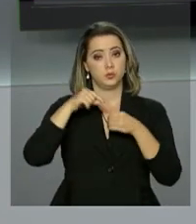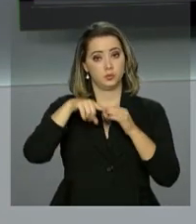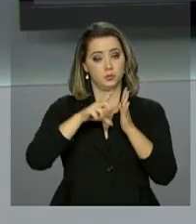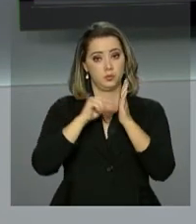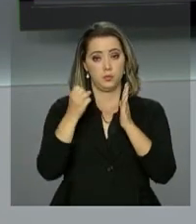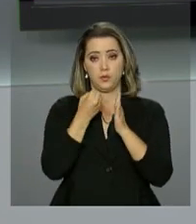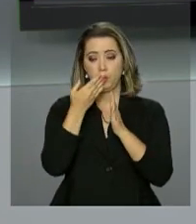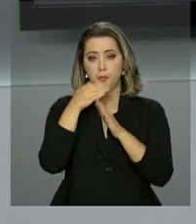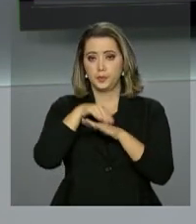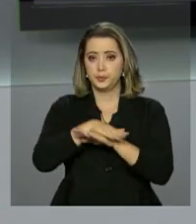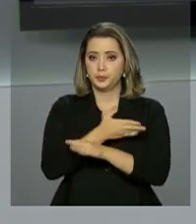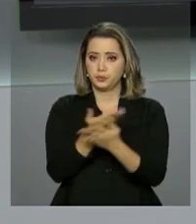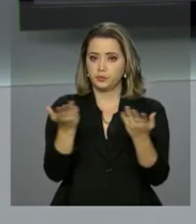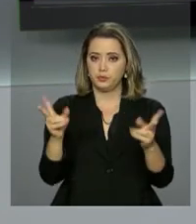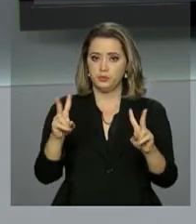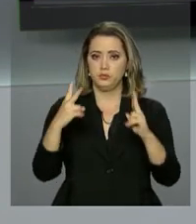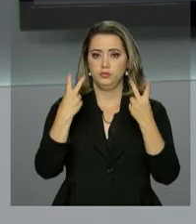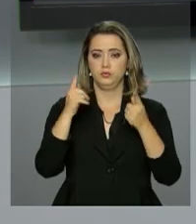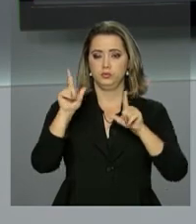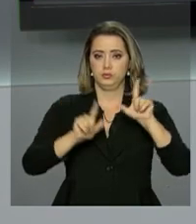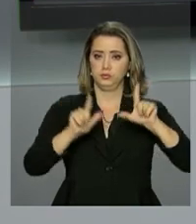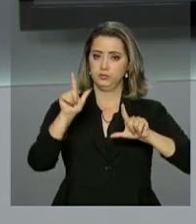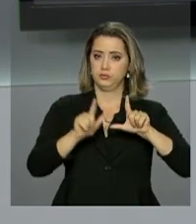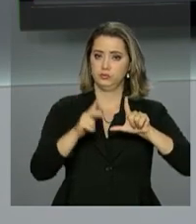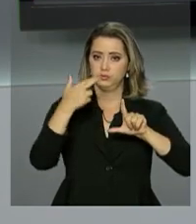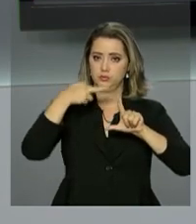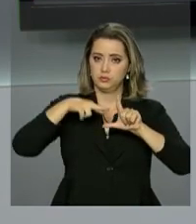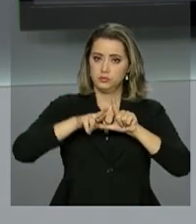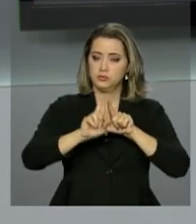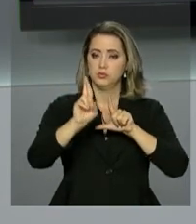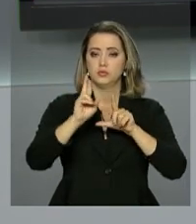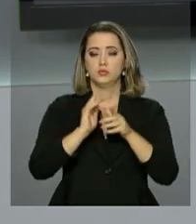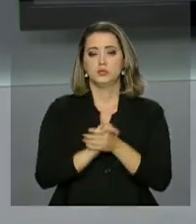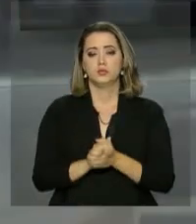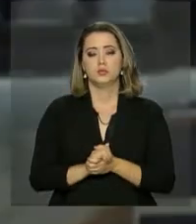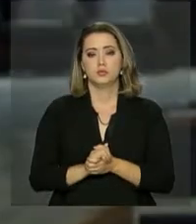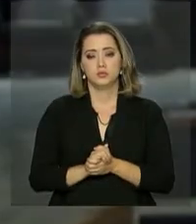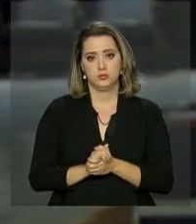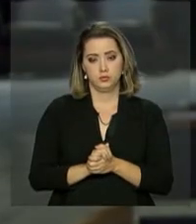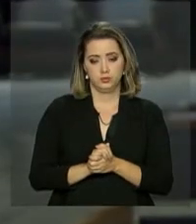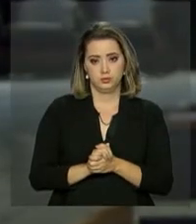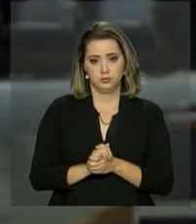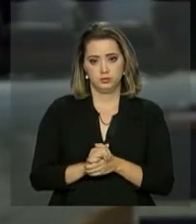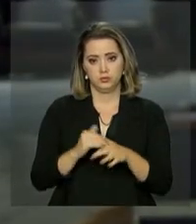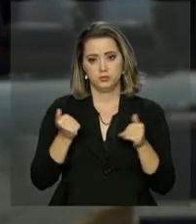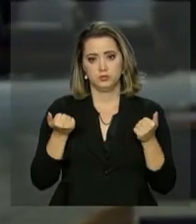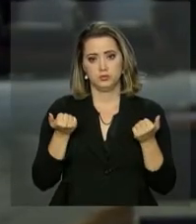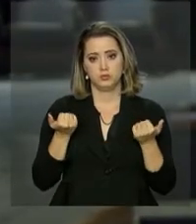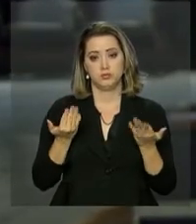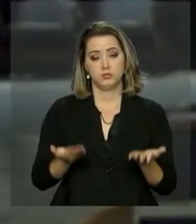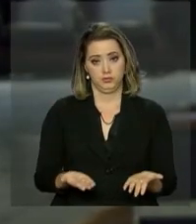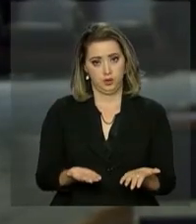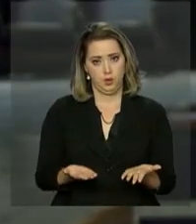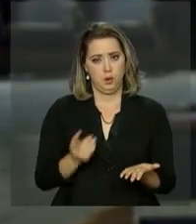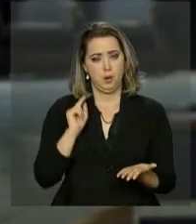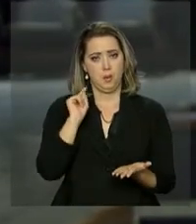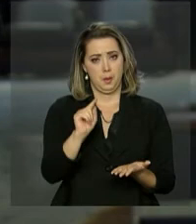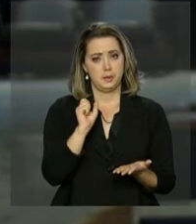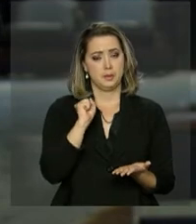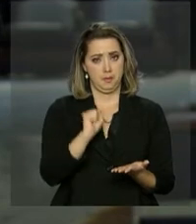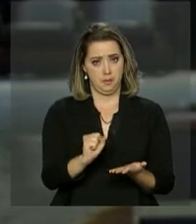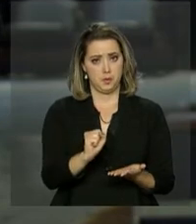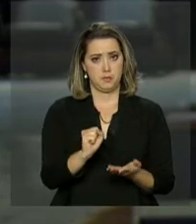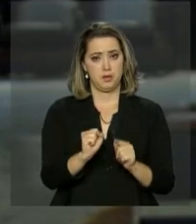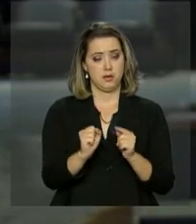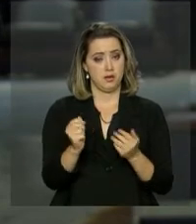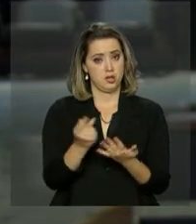Planalto. Boa noite Roberto, boa noite a todos que nos assistem na TV NBR. Olha Roberto, esta possibilidade se